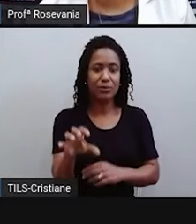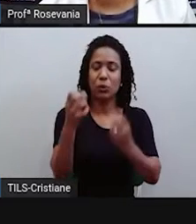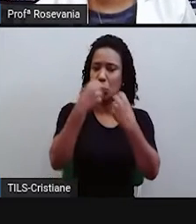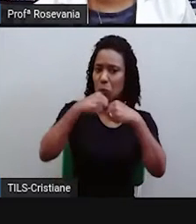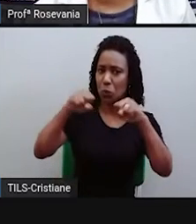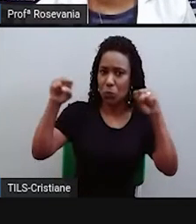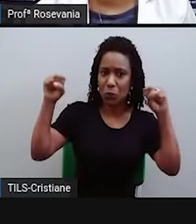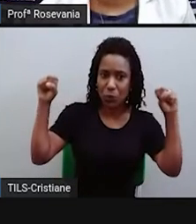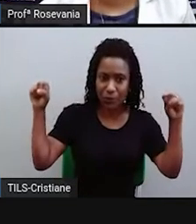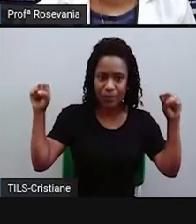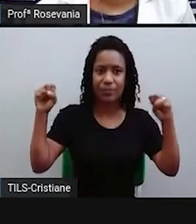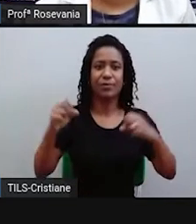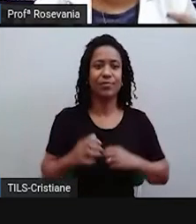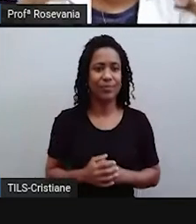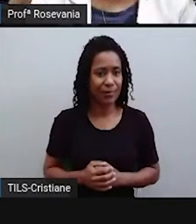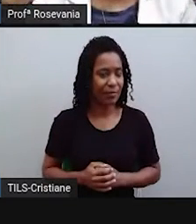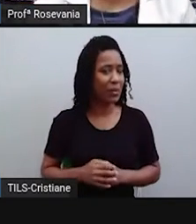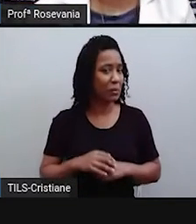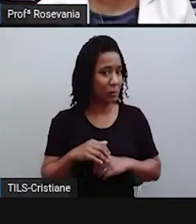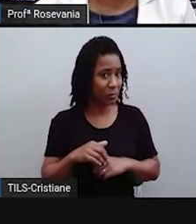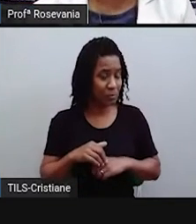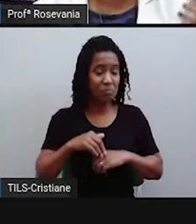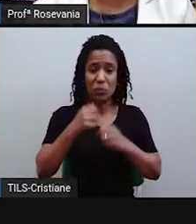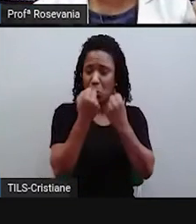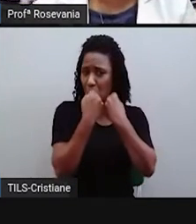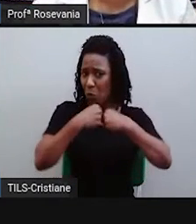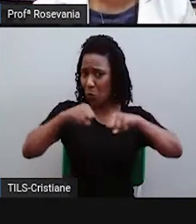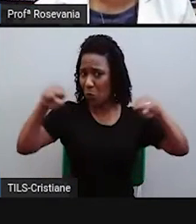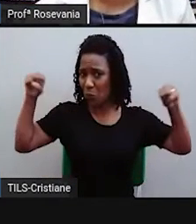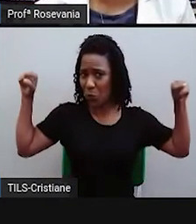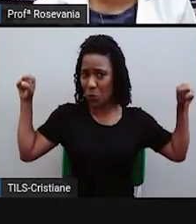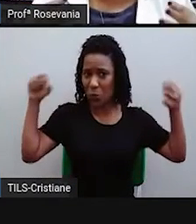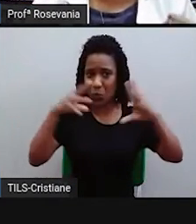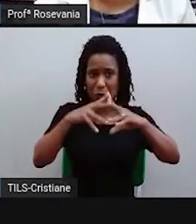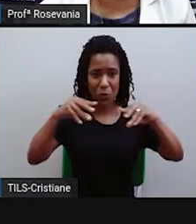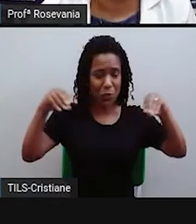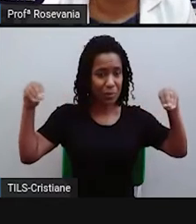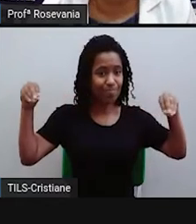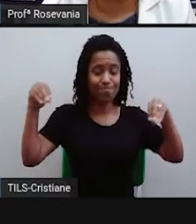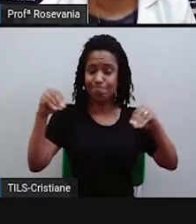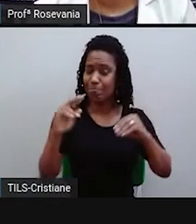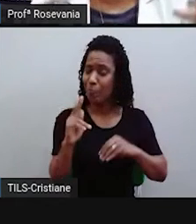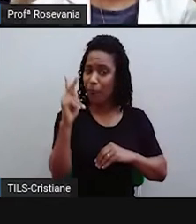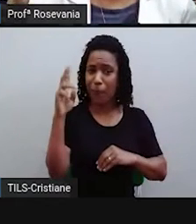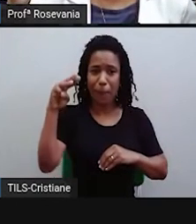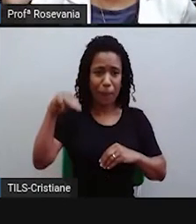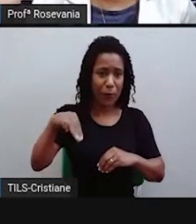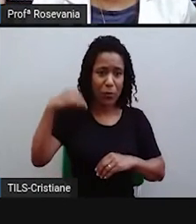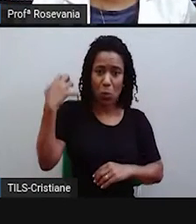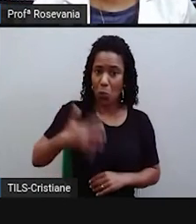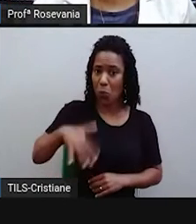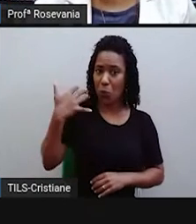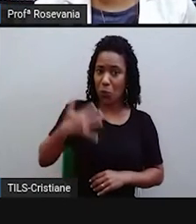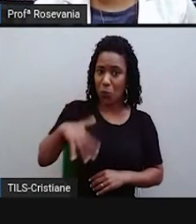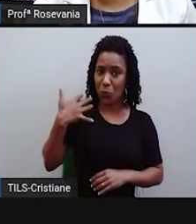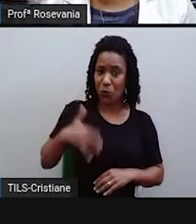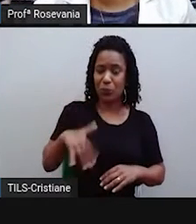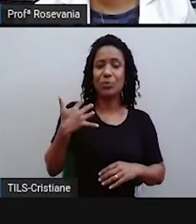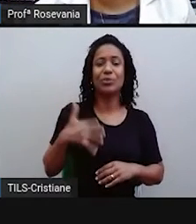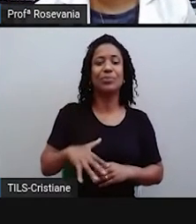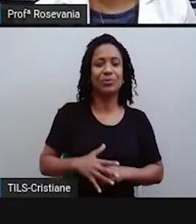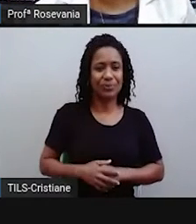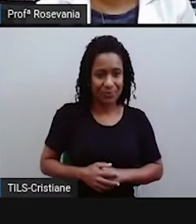continentais, né, com 8 milhões e 510, mais de 8 milhões e 510 mil quilômetros quadrados. E a gente tem aí